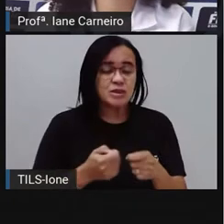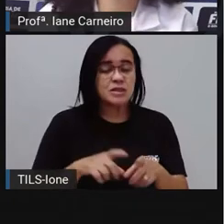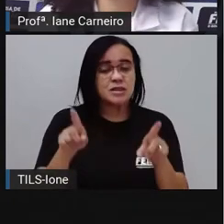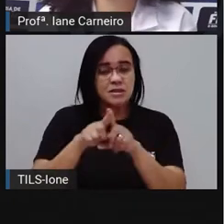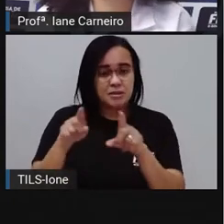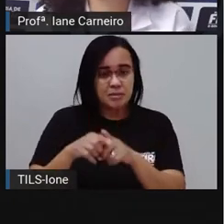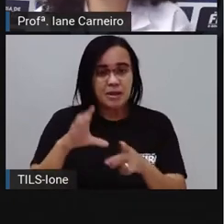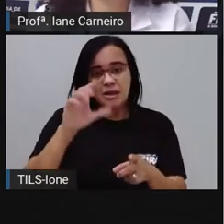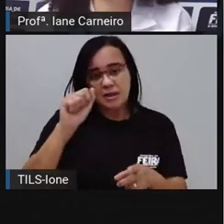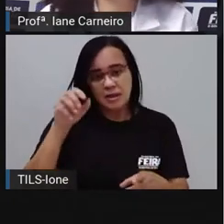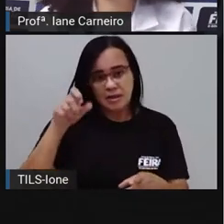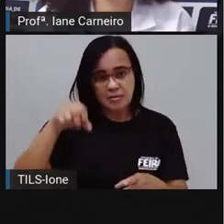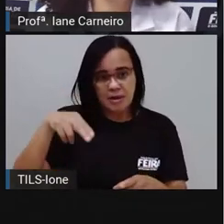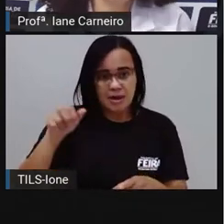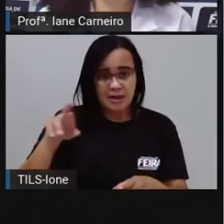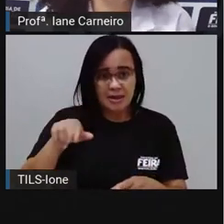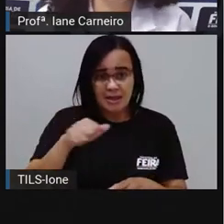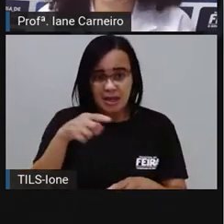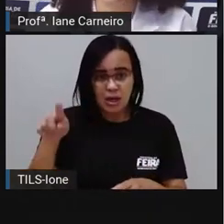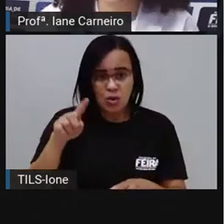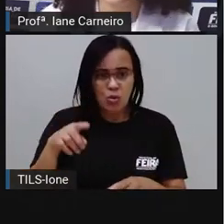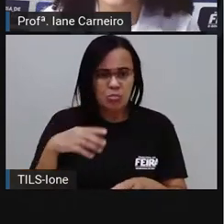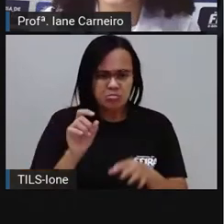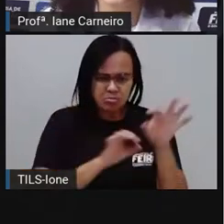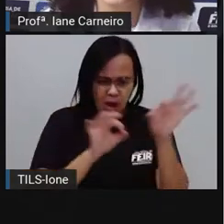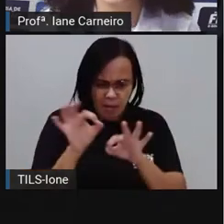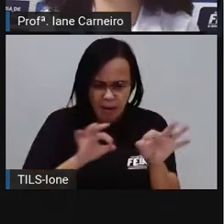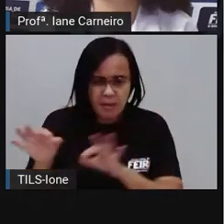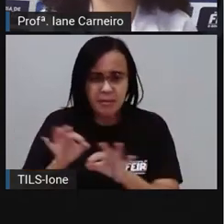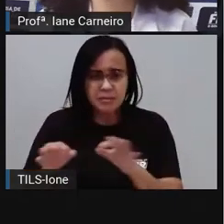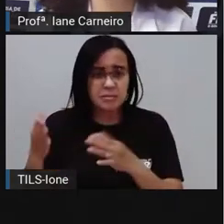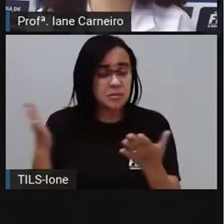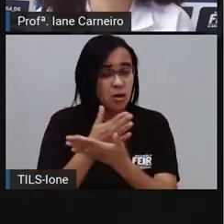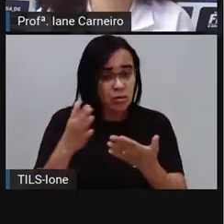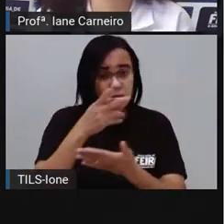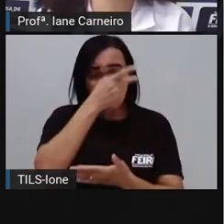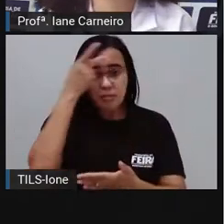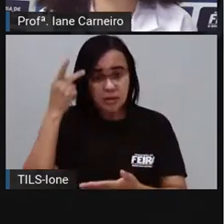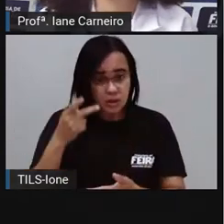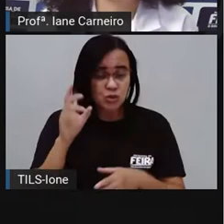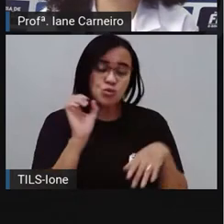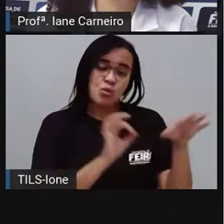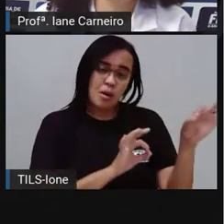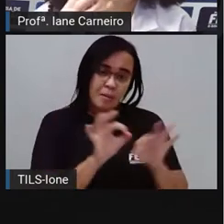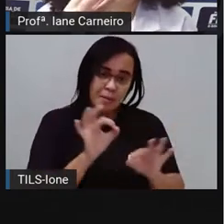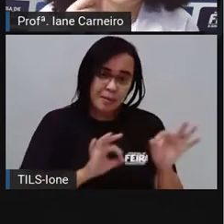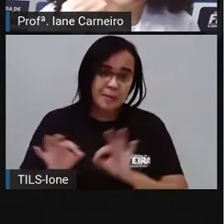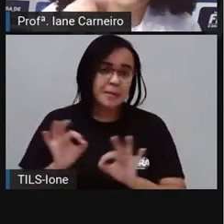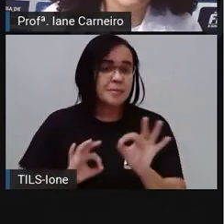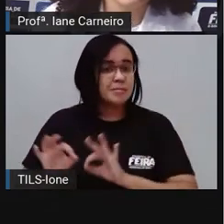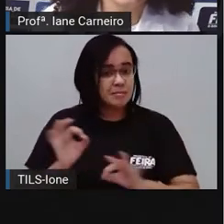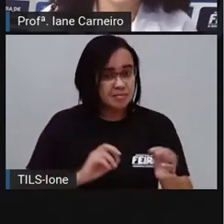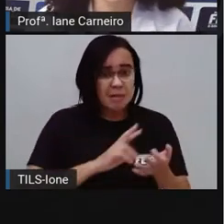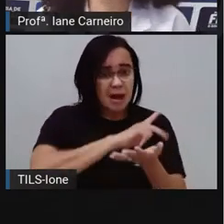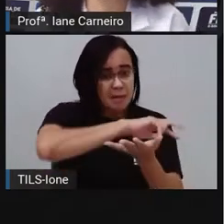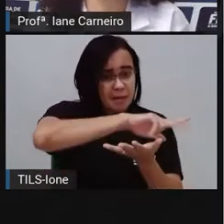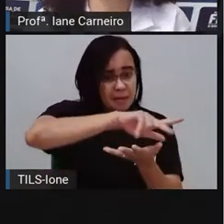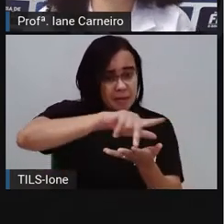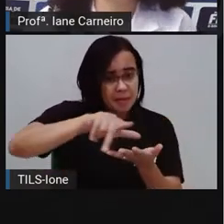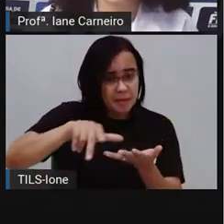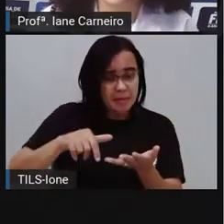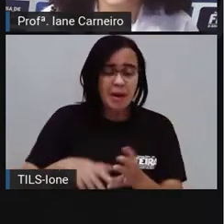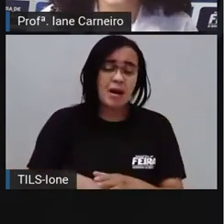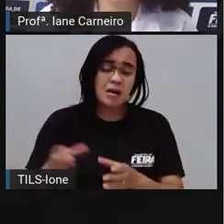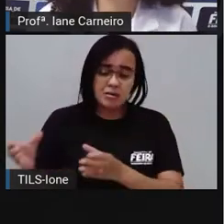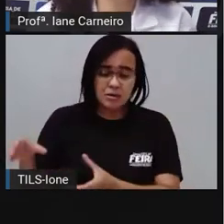aí, coloca, né? Aí, dependendo... Tem gente que prepara de diversos tipos, né? Coloca um caldinho de frango pra